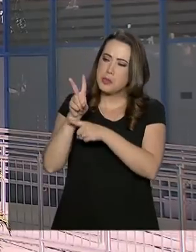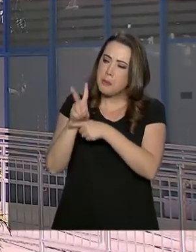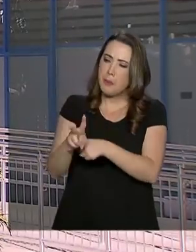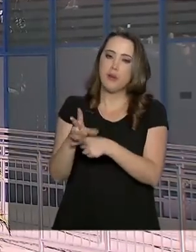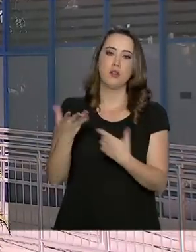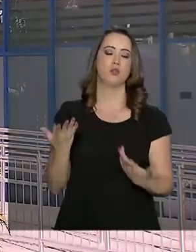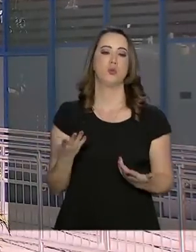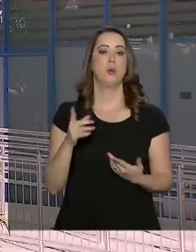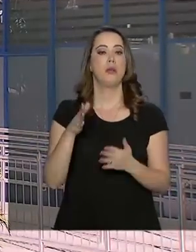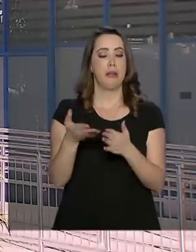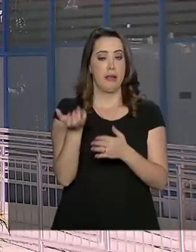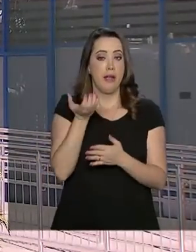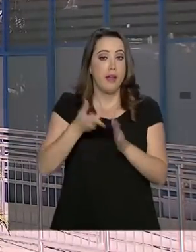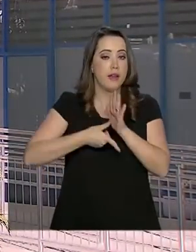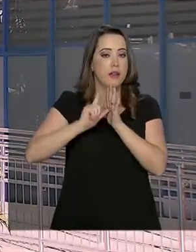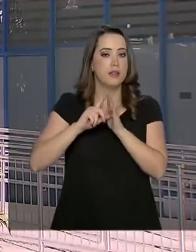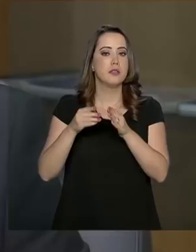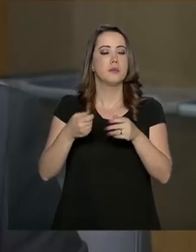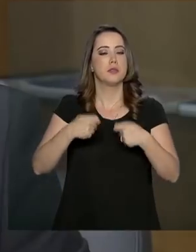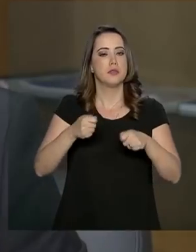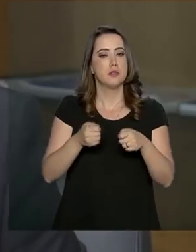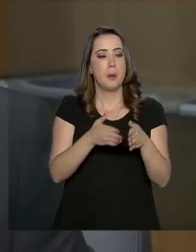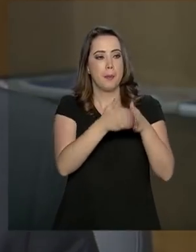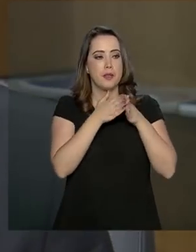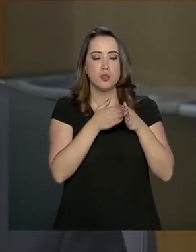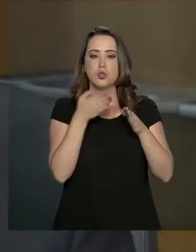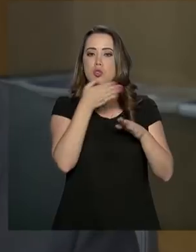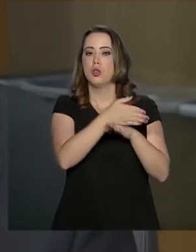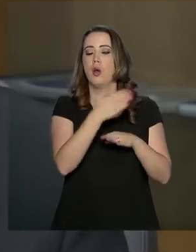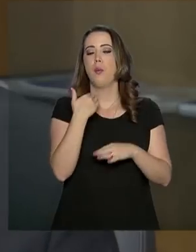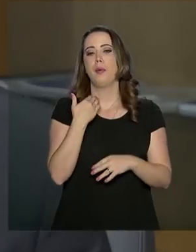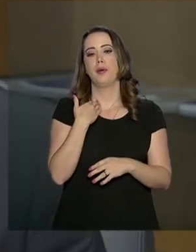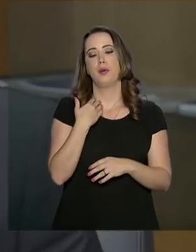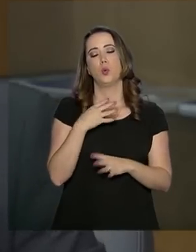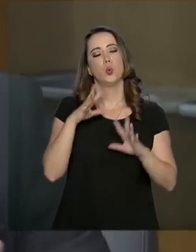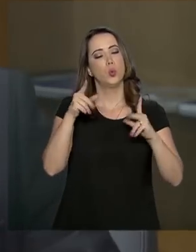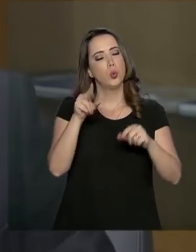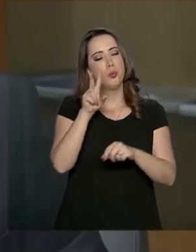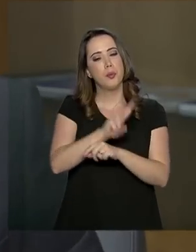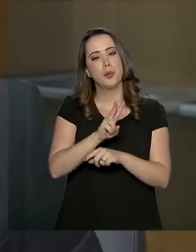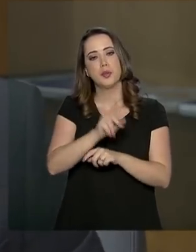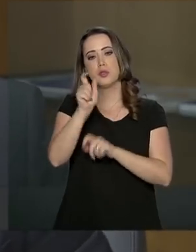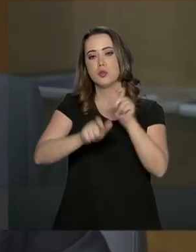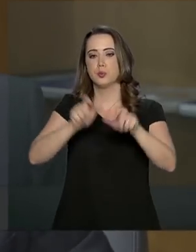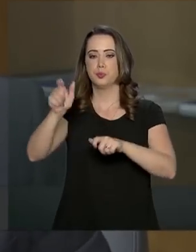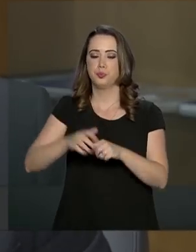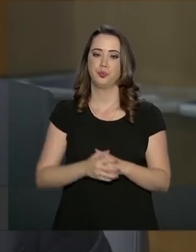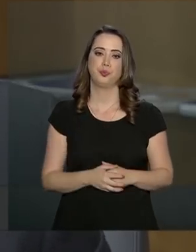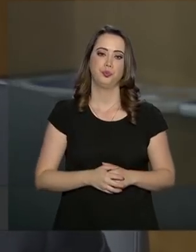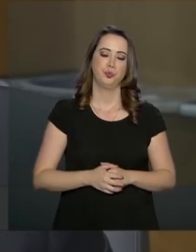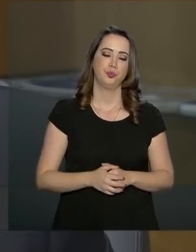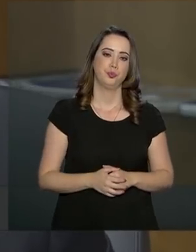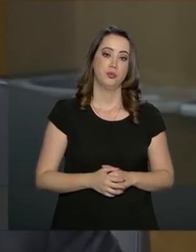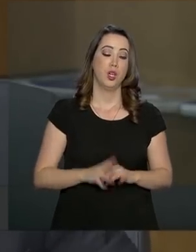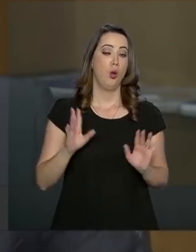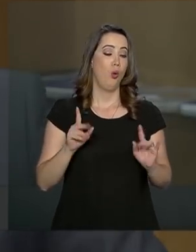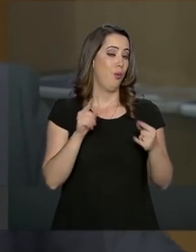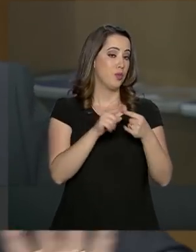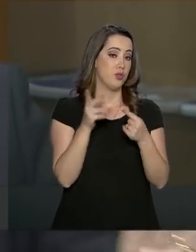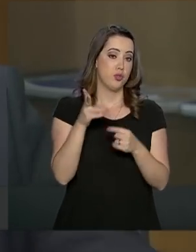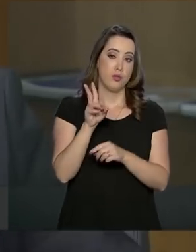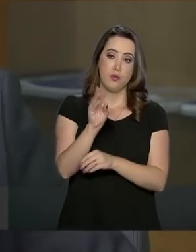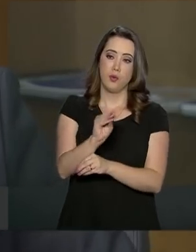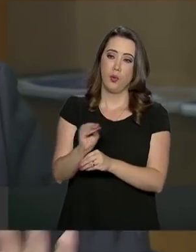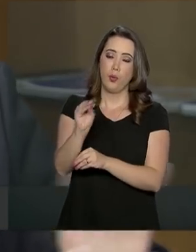deve solicitar diretamente ao banco. Tudo para proteger o cidadão. Ele busca, de um lado, preservar o beneficiário da Previdência